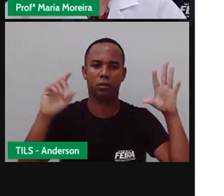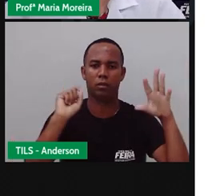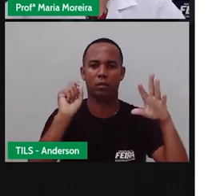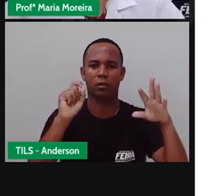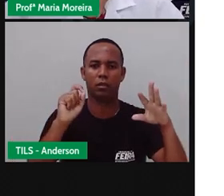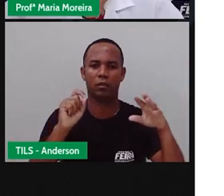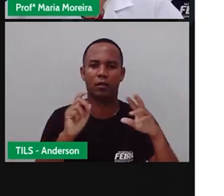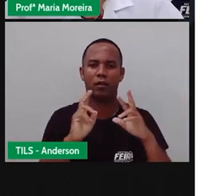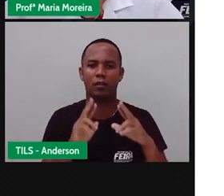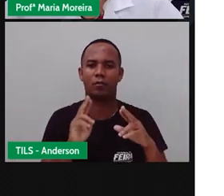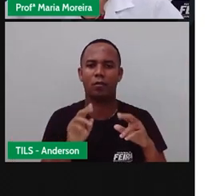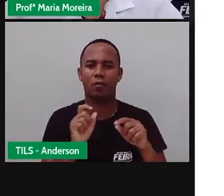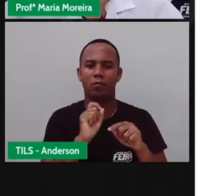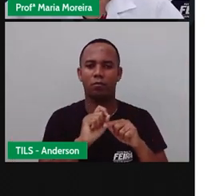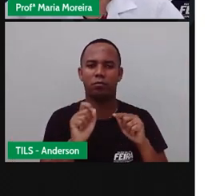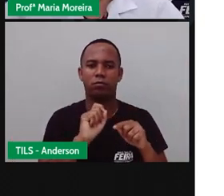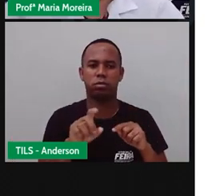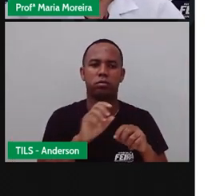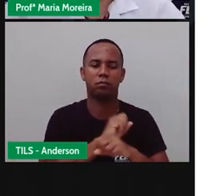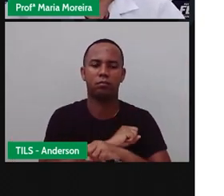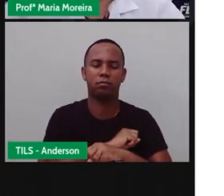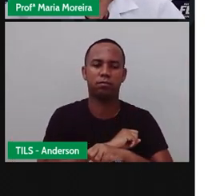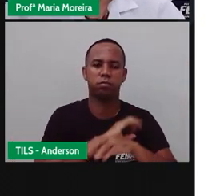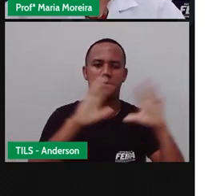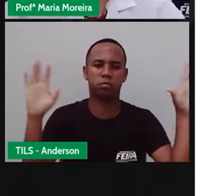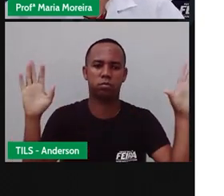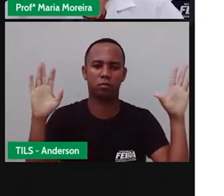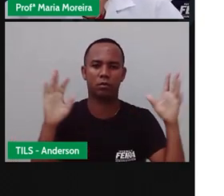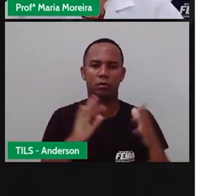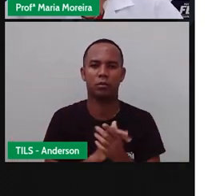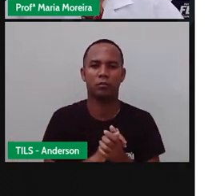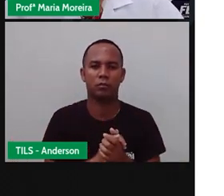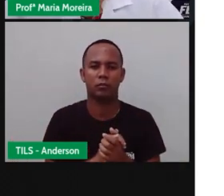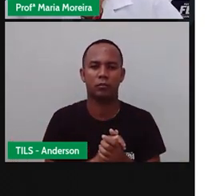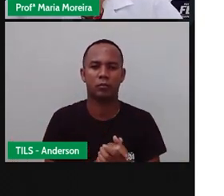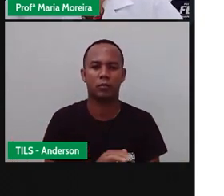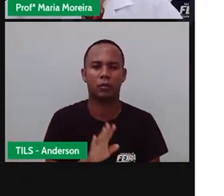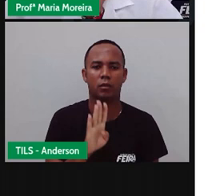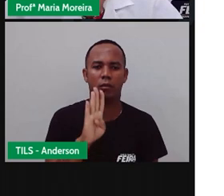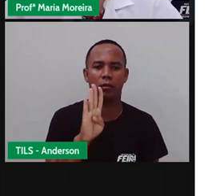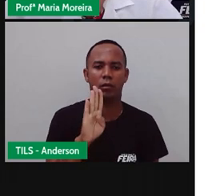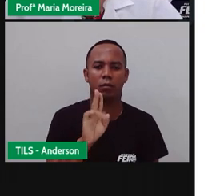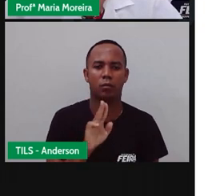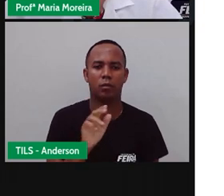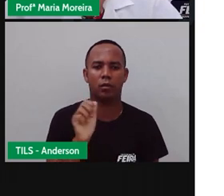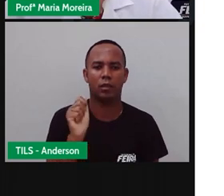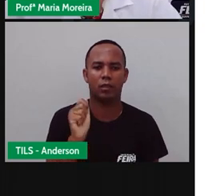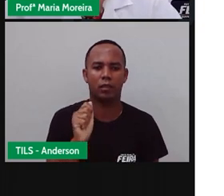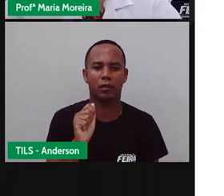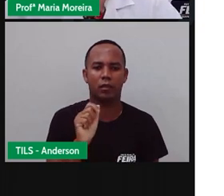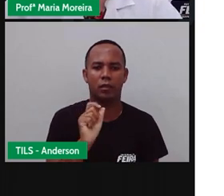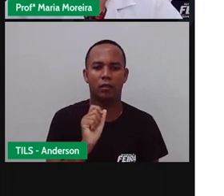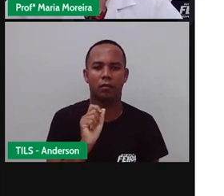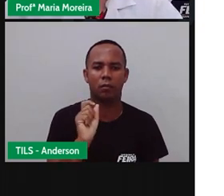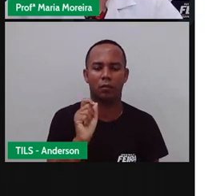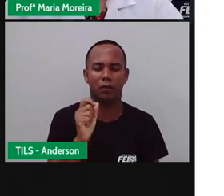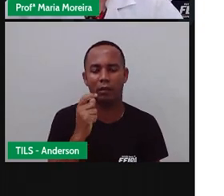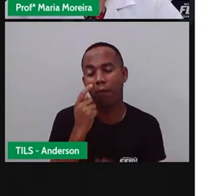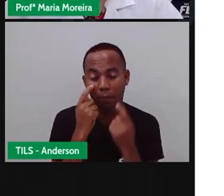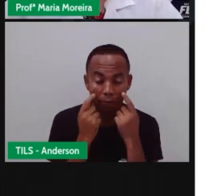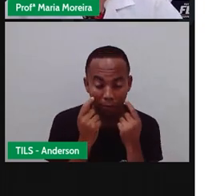O som de uma bomba. Isso eu faço boar, boar, boar. Isso é o quê, Anderson?